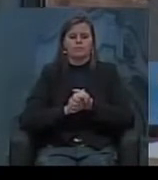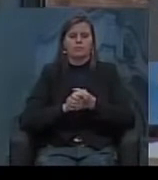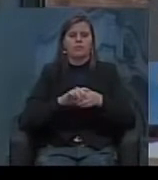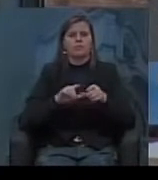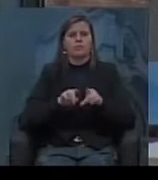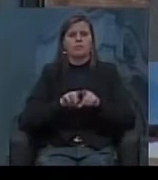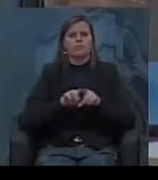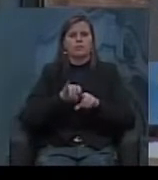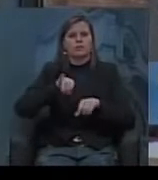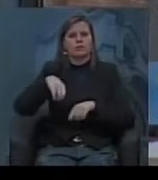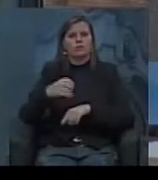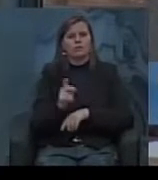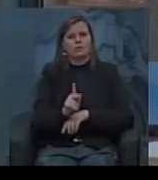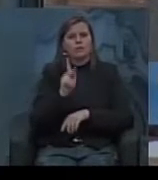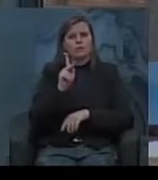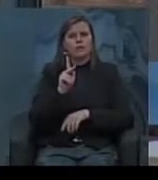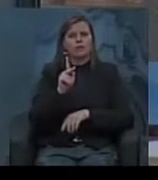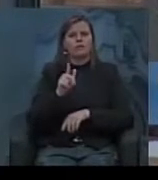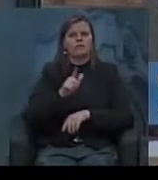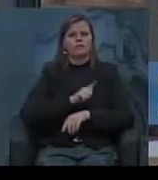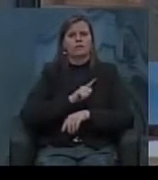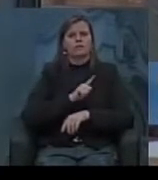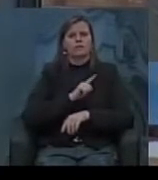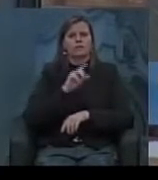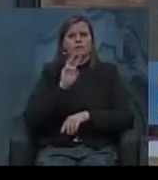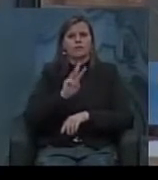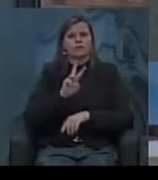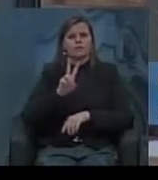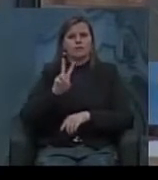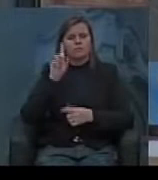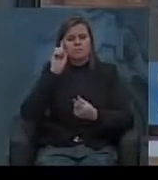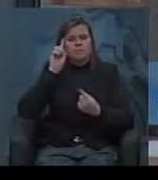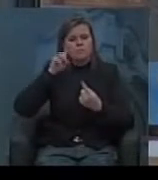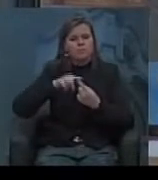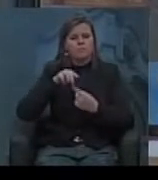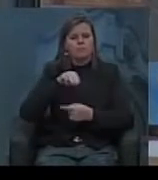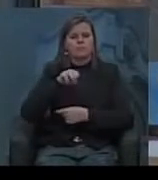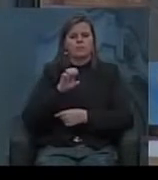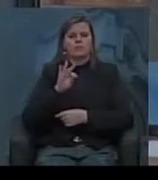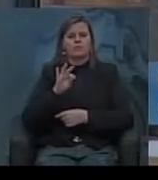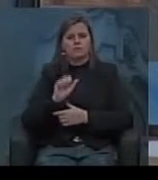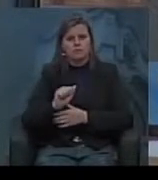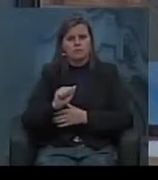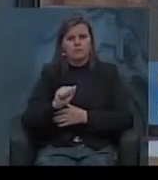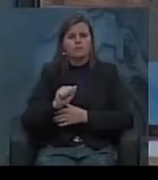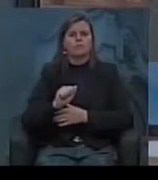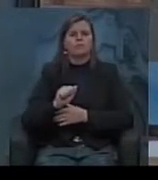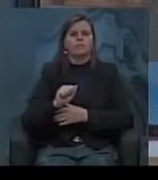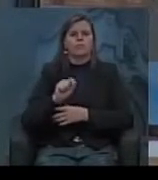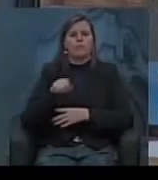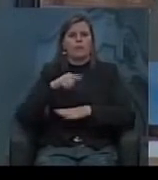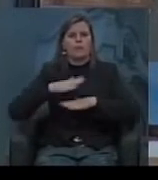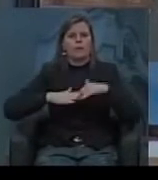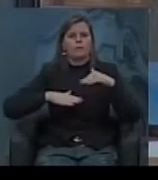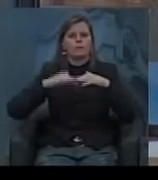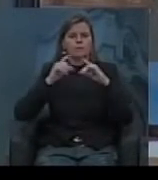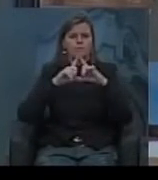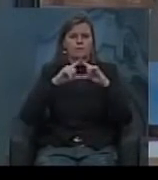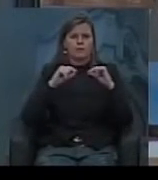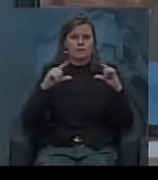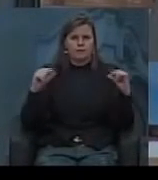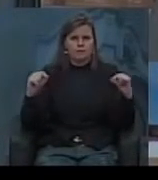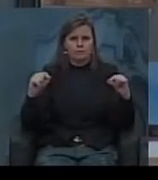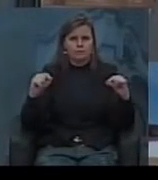O JK também vai ter uma 32ª meta, ou 31ª, não lembro, que vai ser a construção de Brasília.